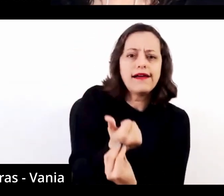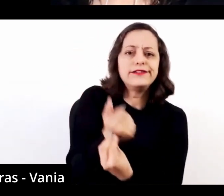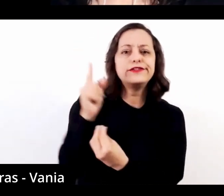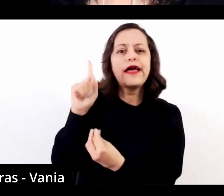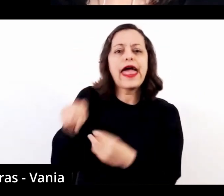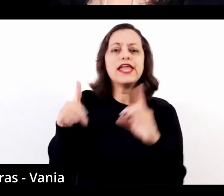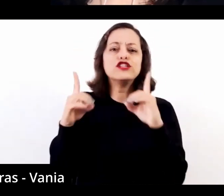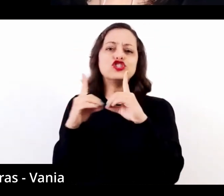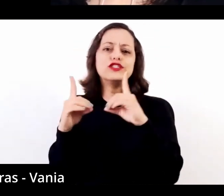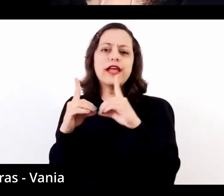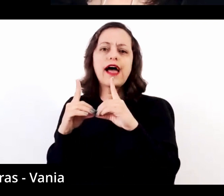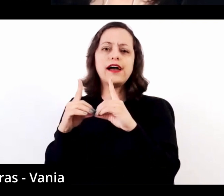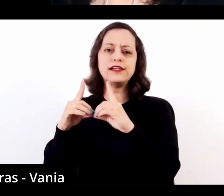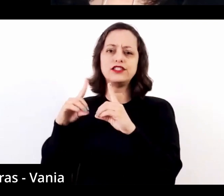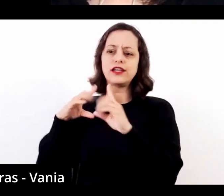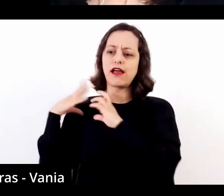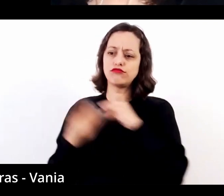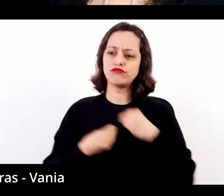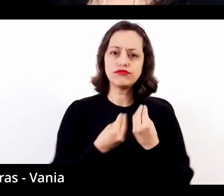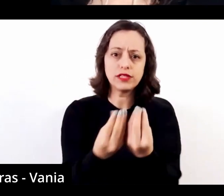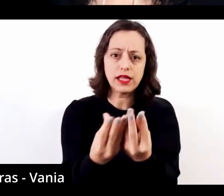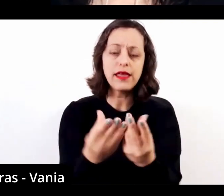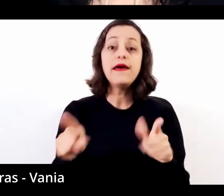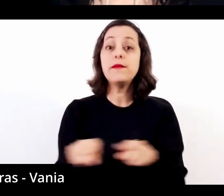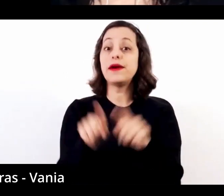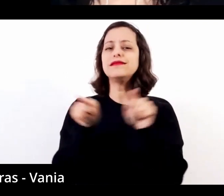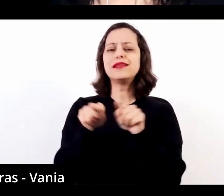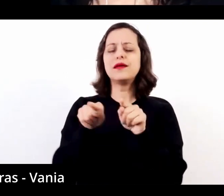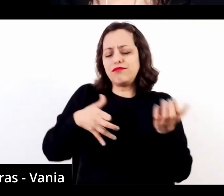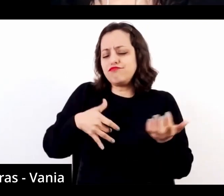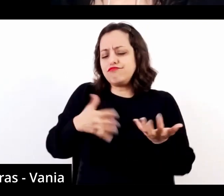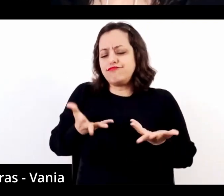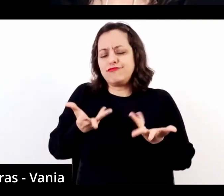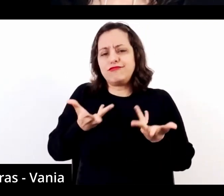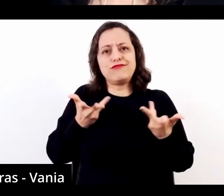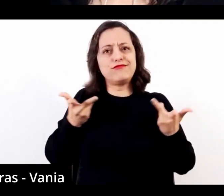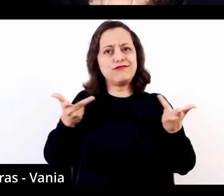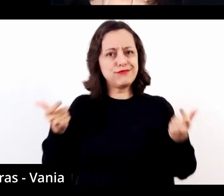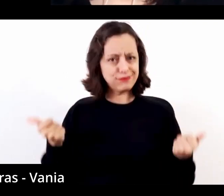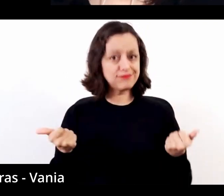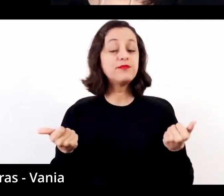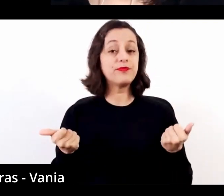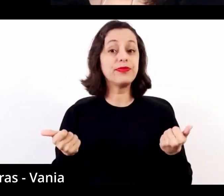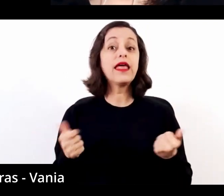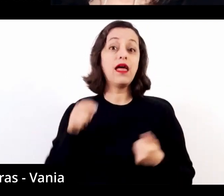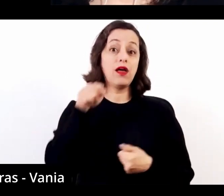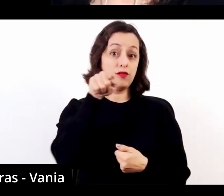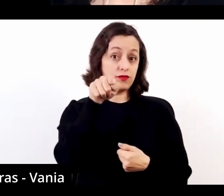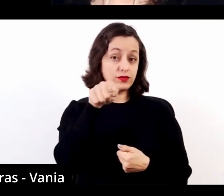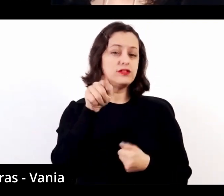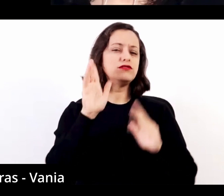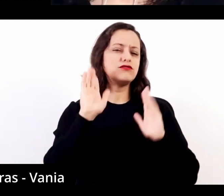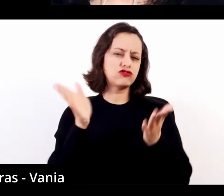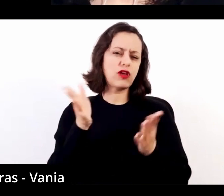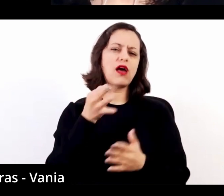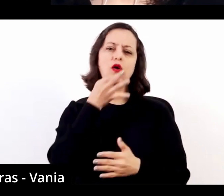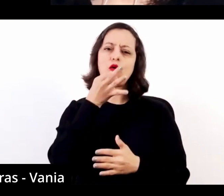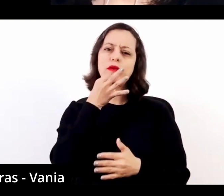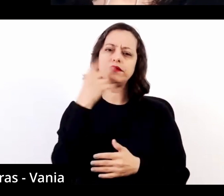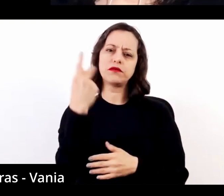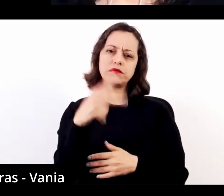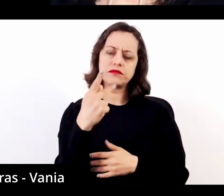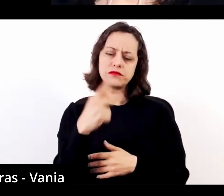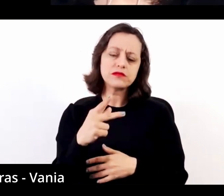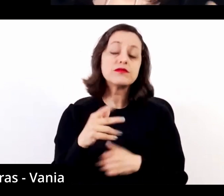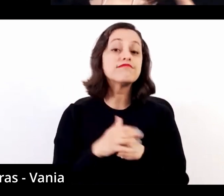legado, mas também porque ele foi um grande virtuoso e do instrumento, enfim. E você comenta um aspecto que é